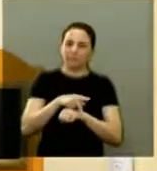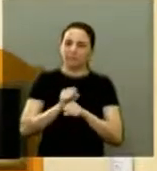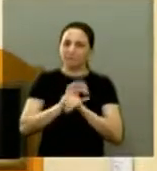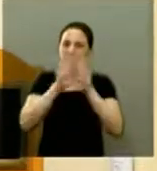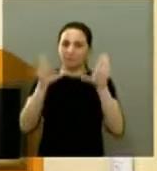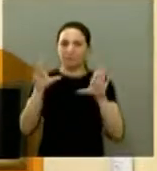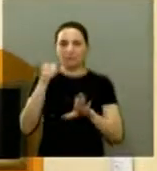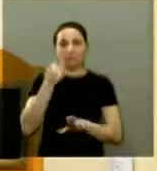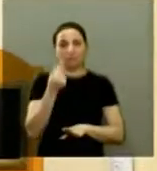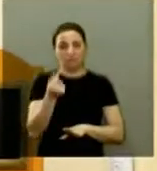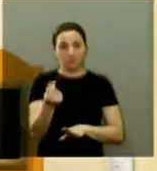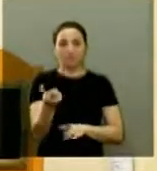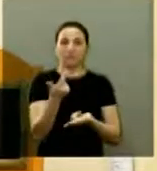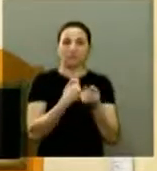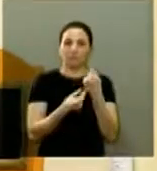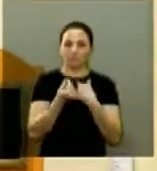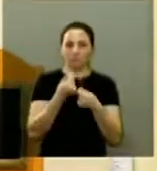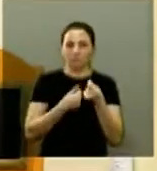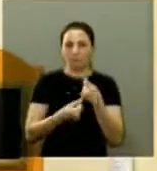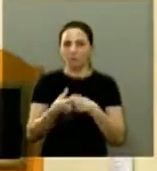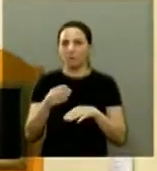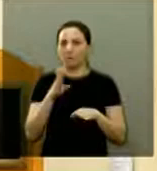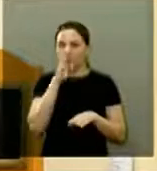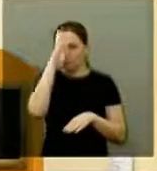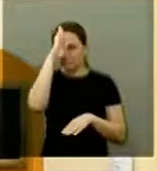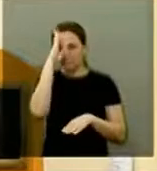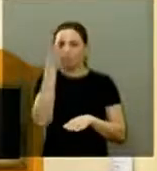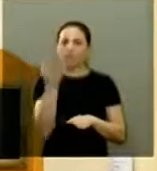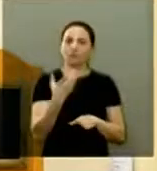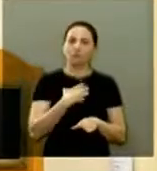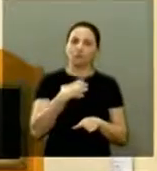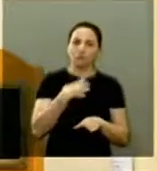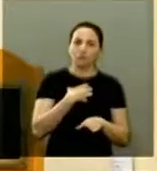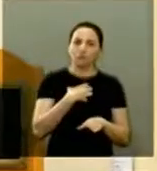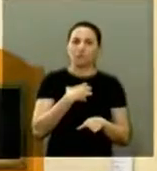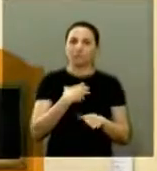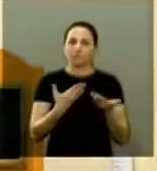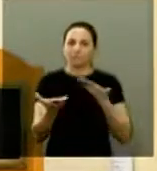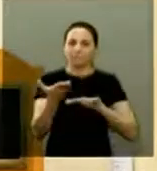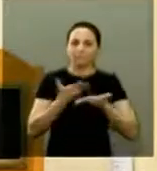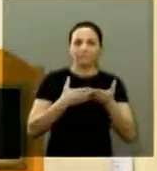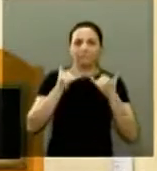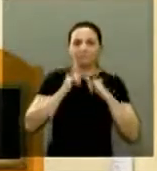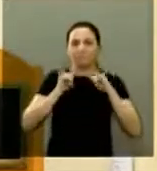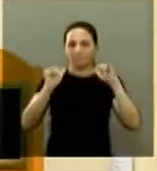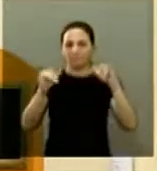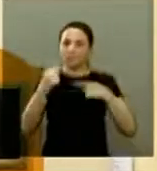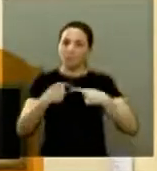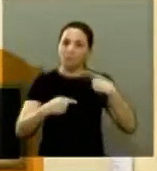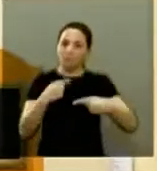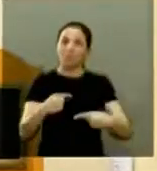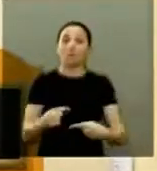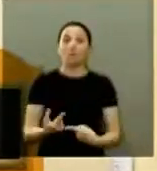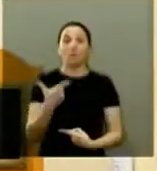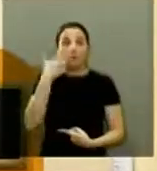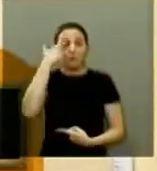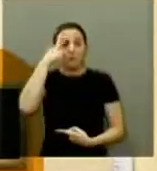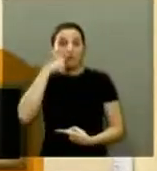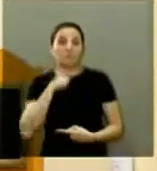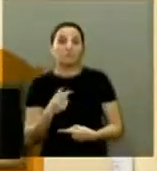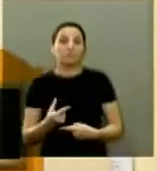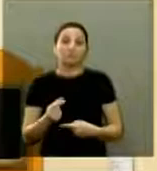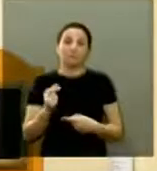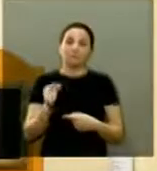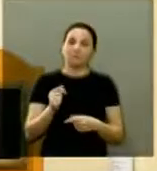dinheiro, o poder econômico, ainda continua sendo o principal meio de se viabilizar uma campanha política com reais chances de